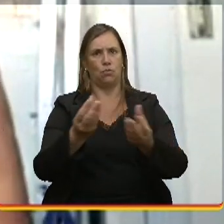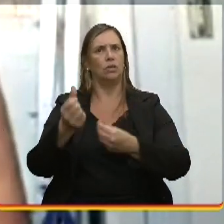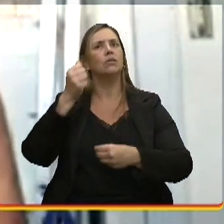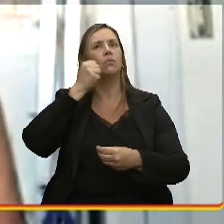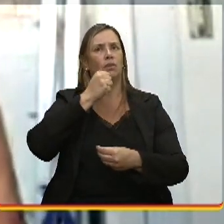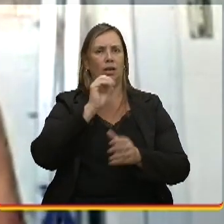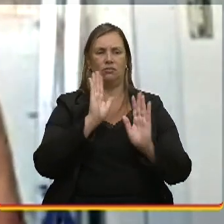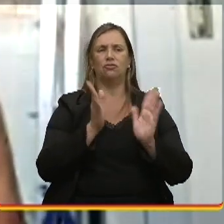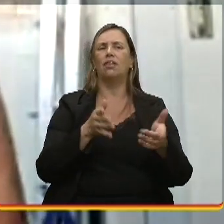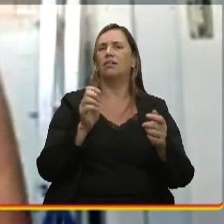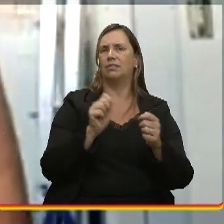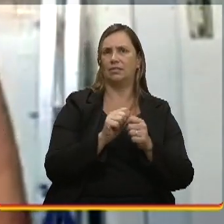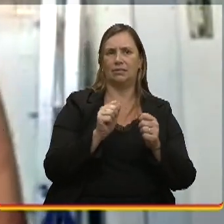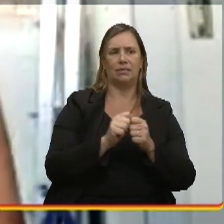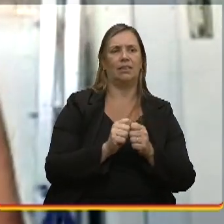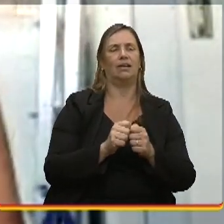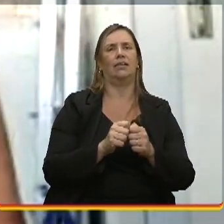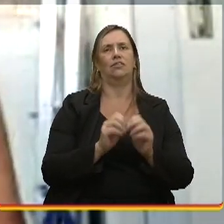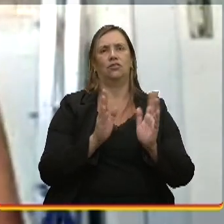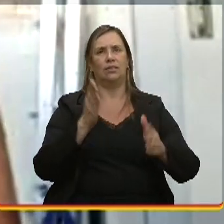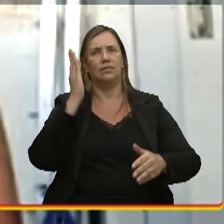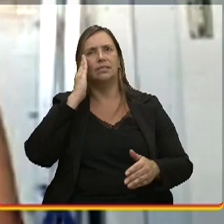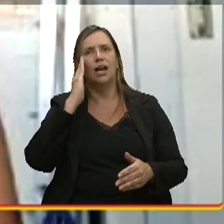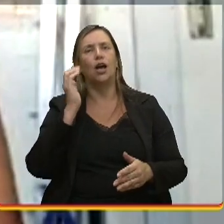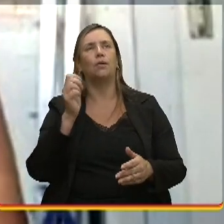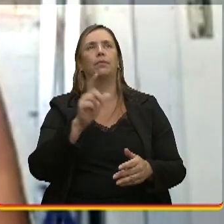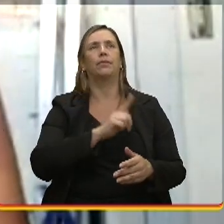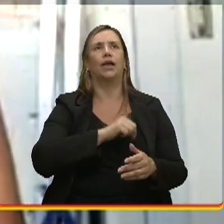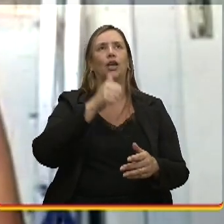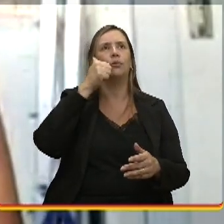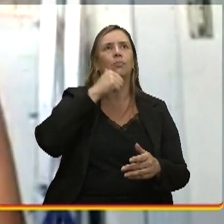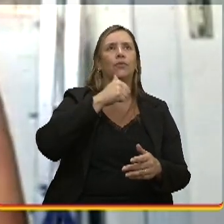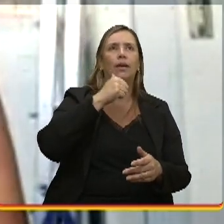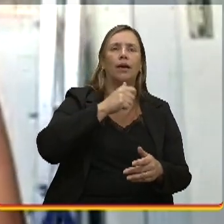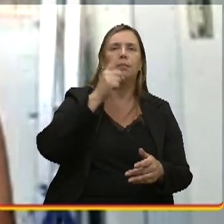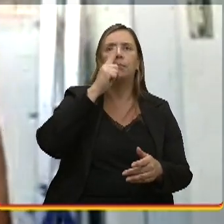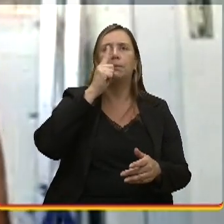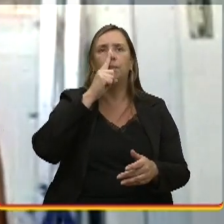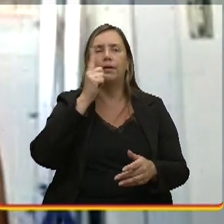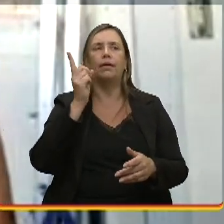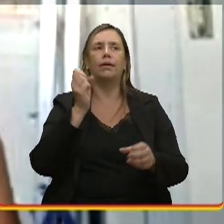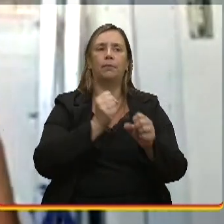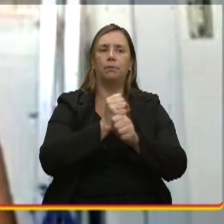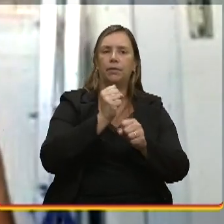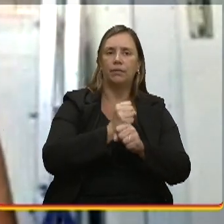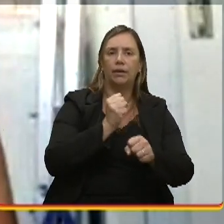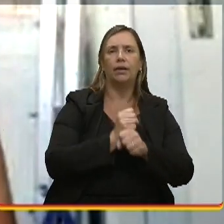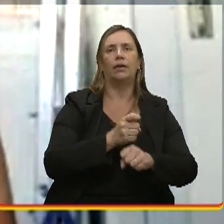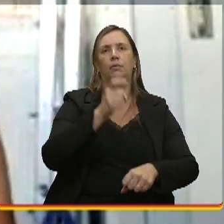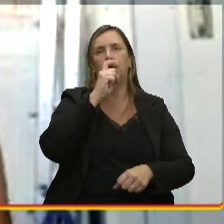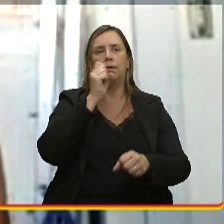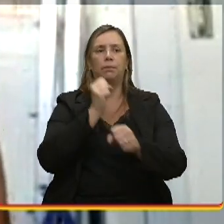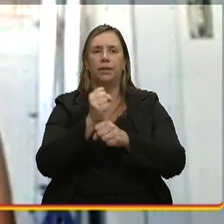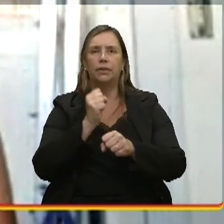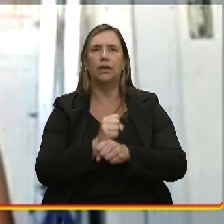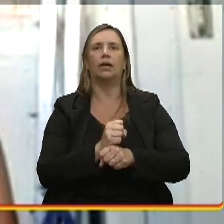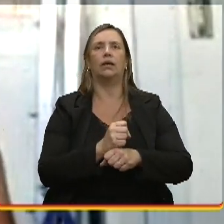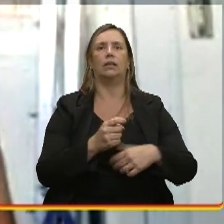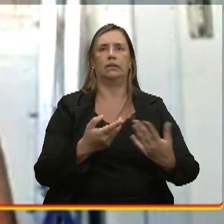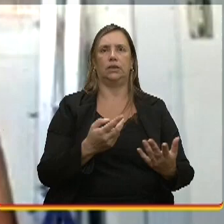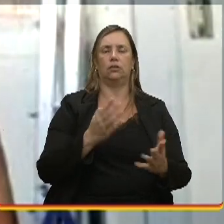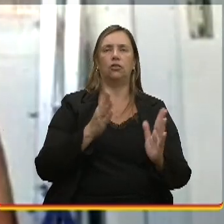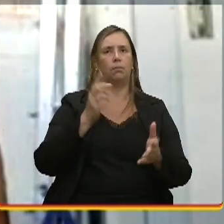elas têm pai pedreiro, mãe pedreira, sempre trabalharam com isso, e nunca tiveram coragem por achar que esse não era um espaço